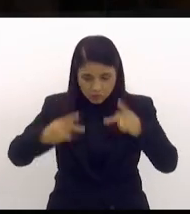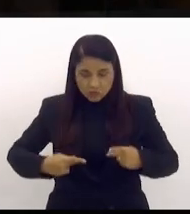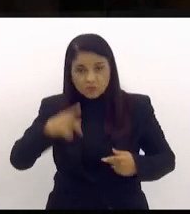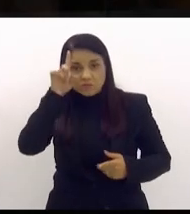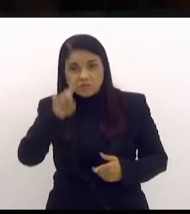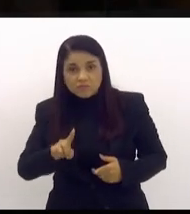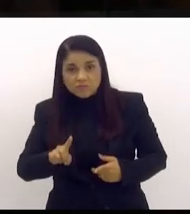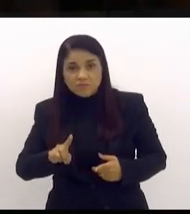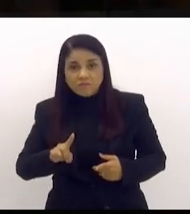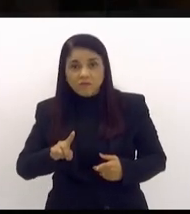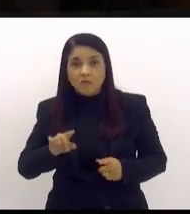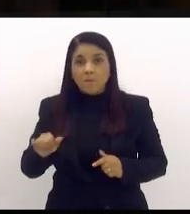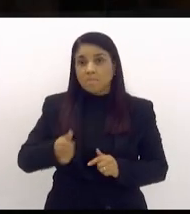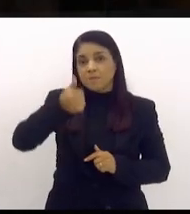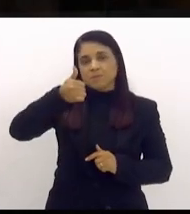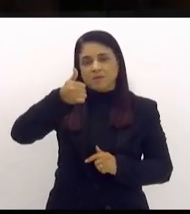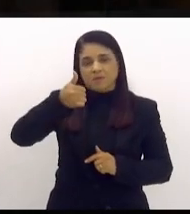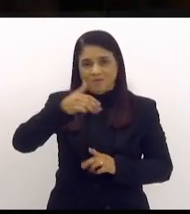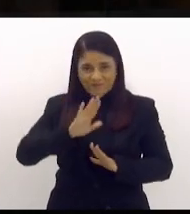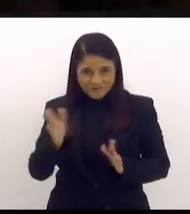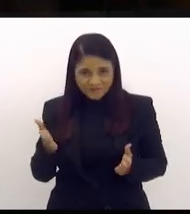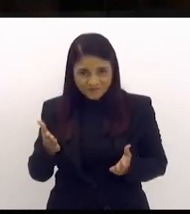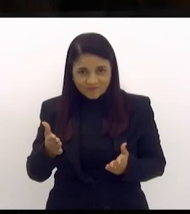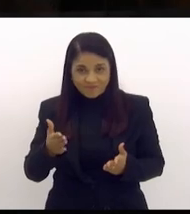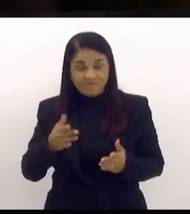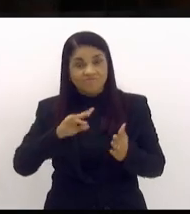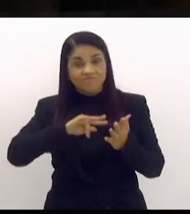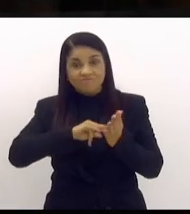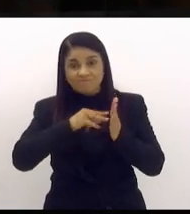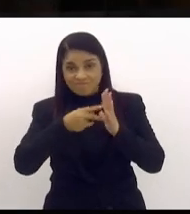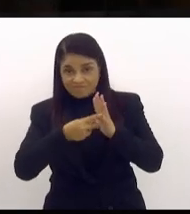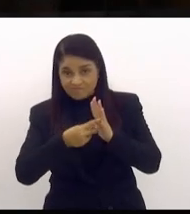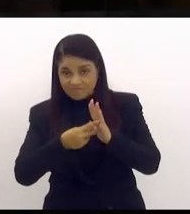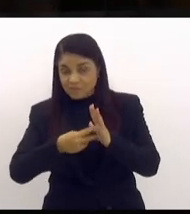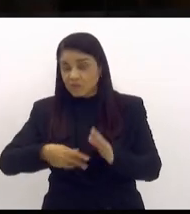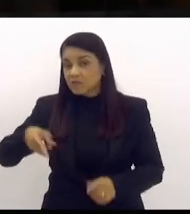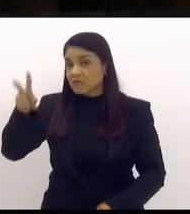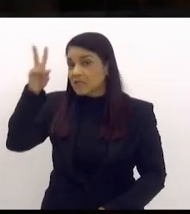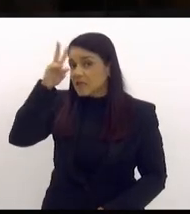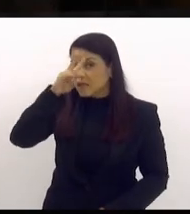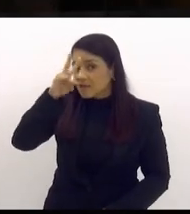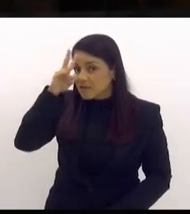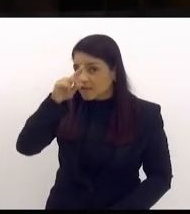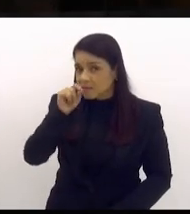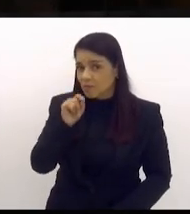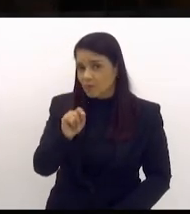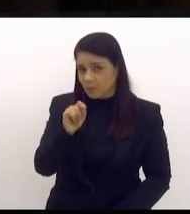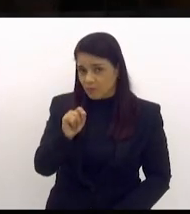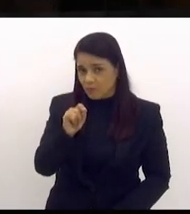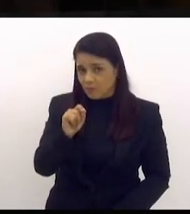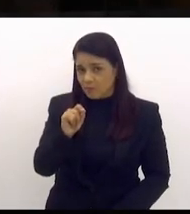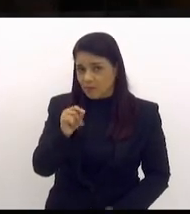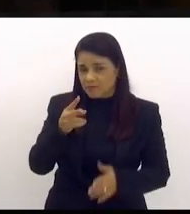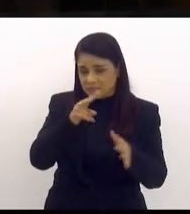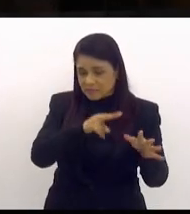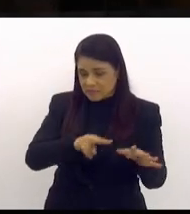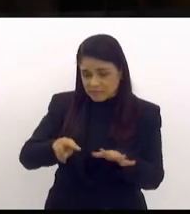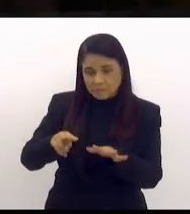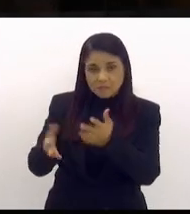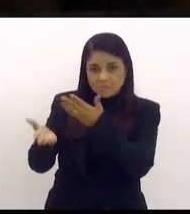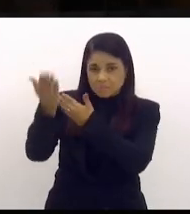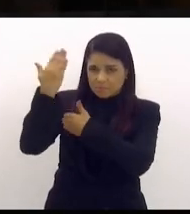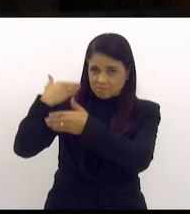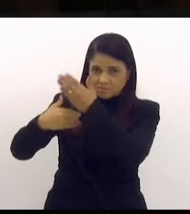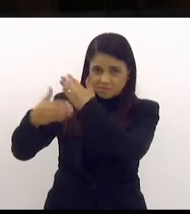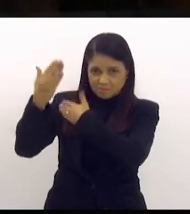algo que deveria estar no primeiro lugar. E, nesse sentido, relembrando a semana passada,